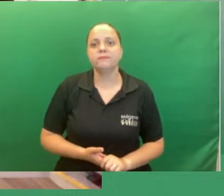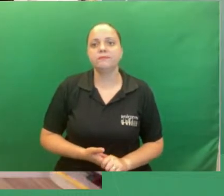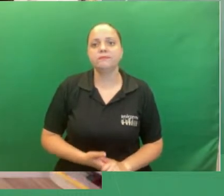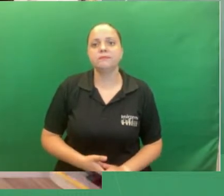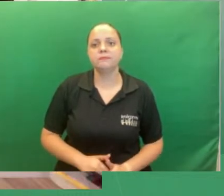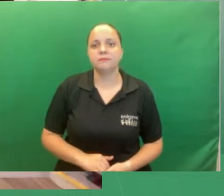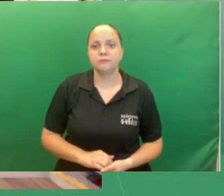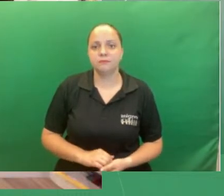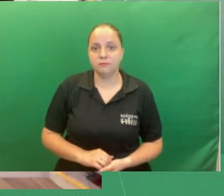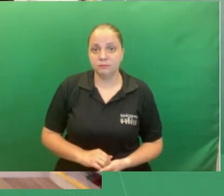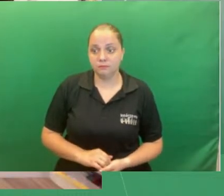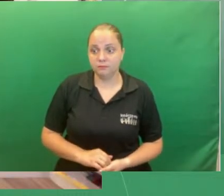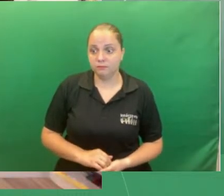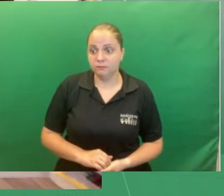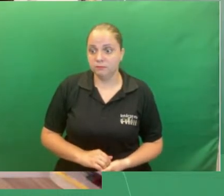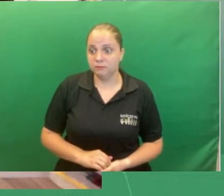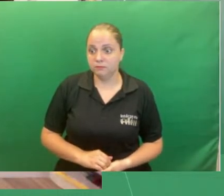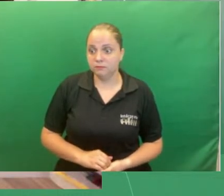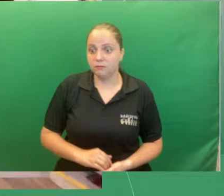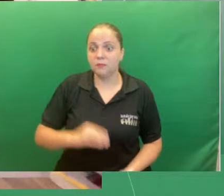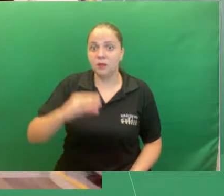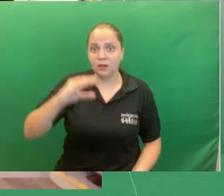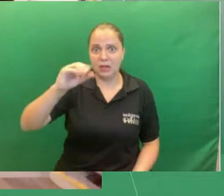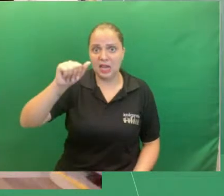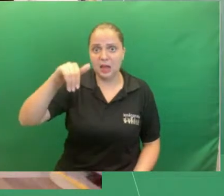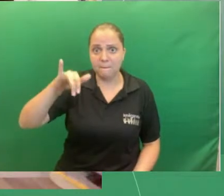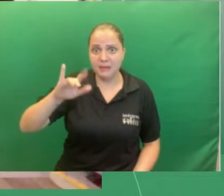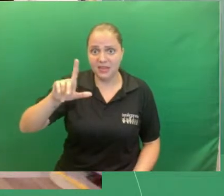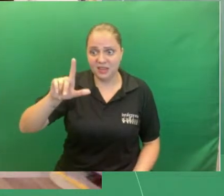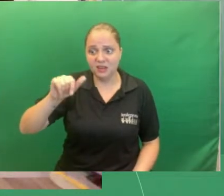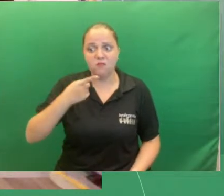Camila Camila Camila você deseja responder